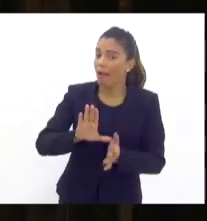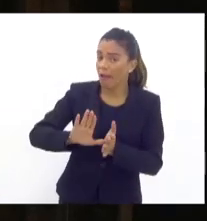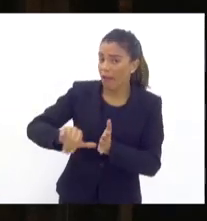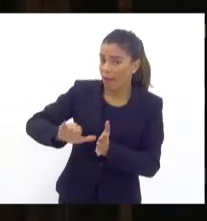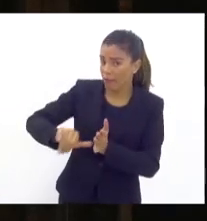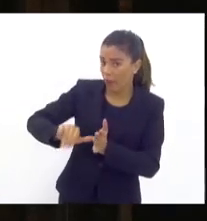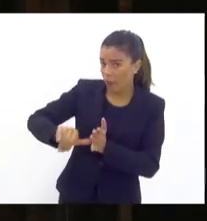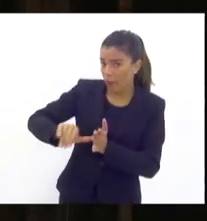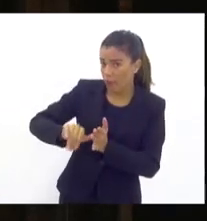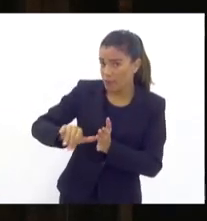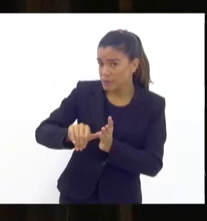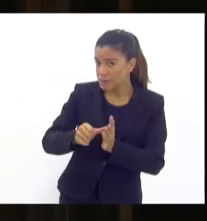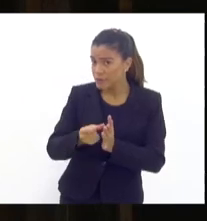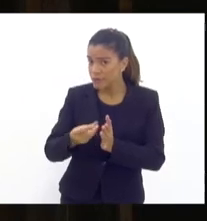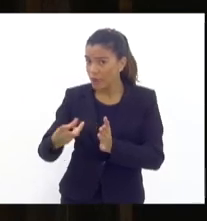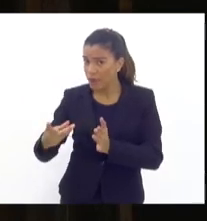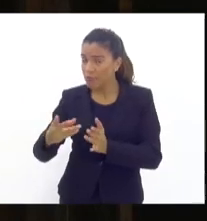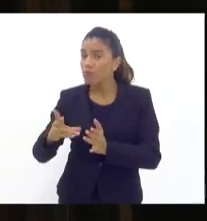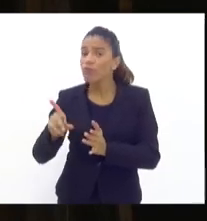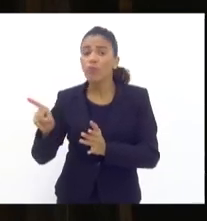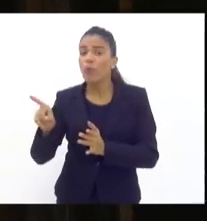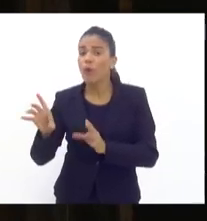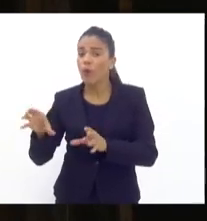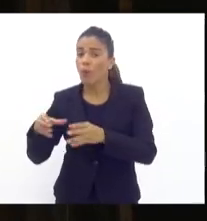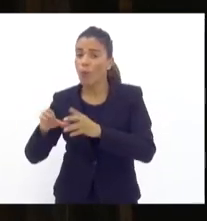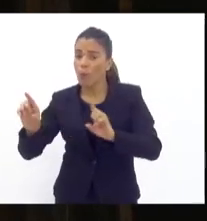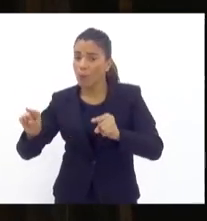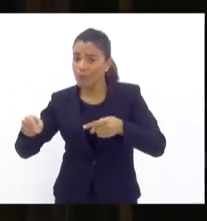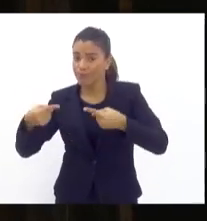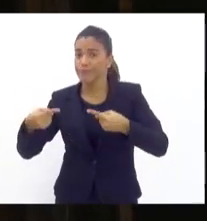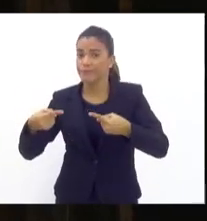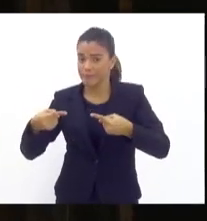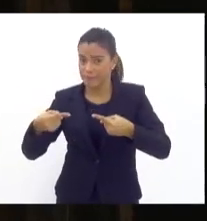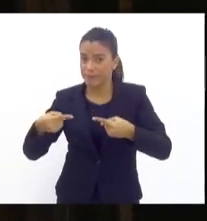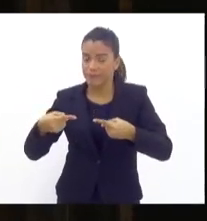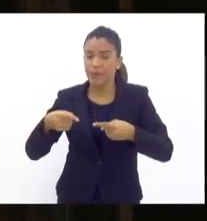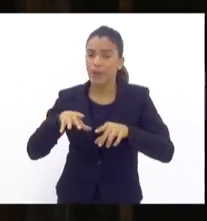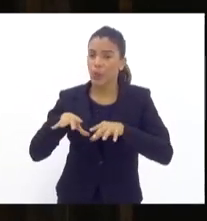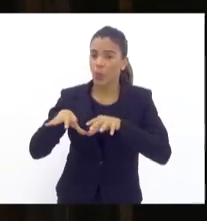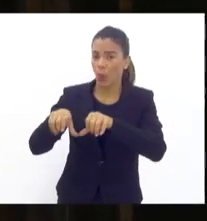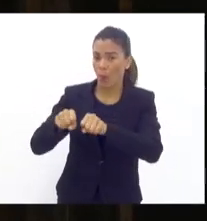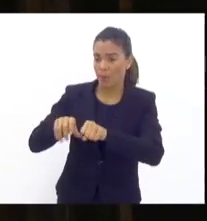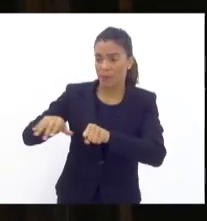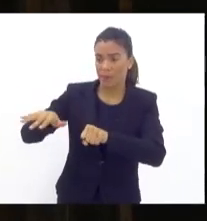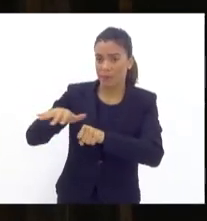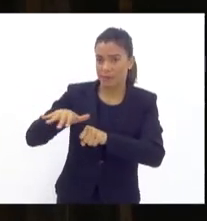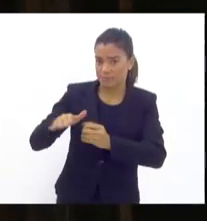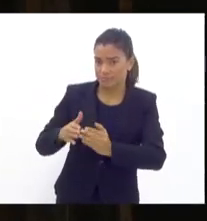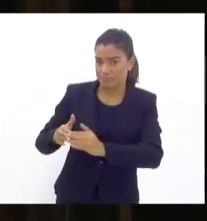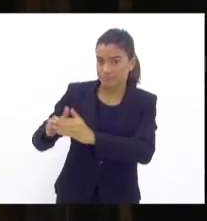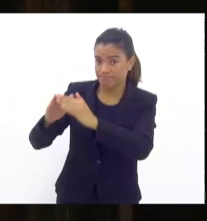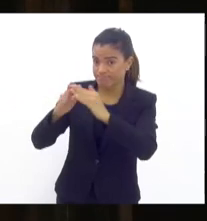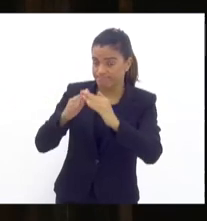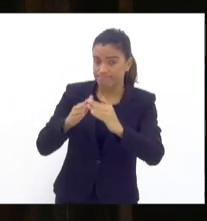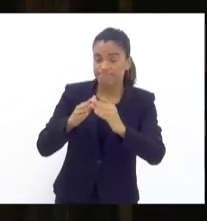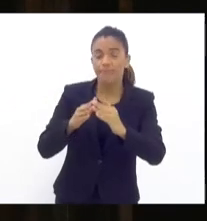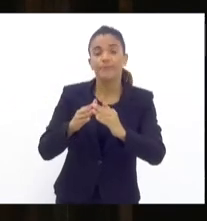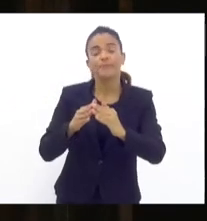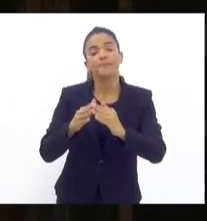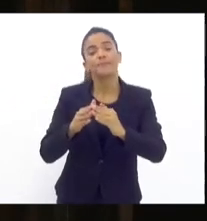de uma facção rival, a que domina ali, aquela comunidade, e que